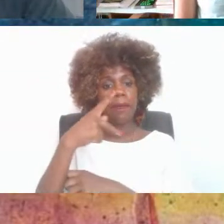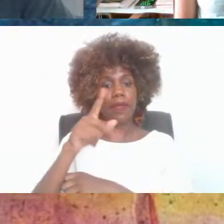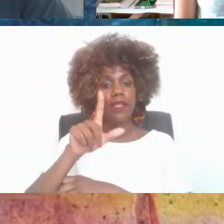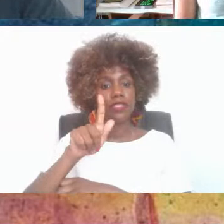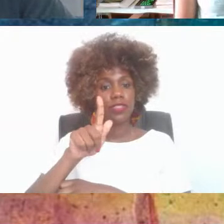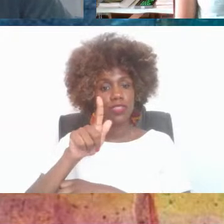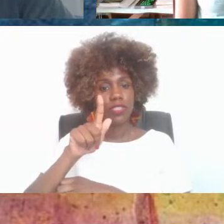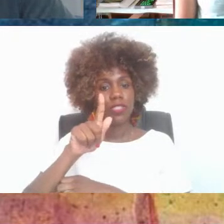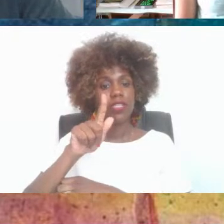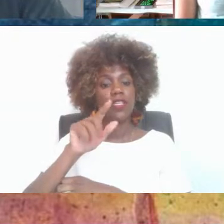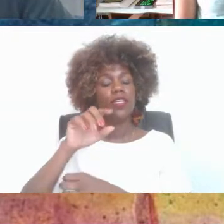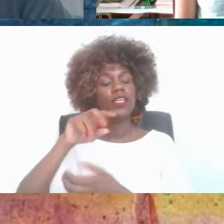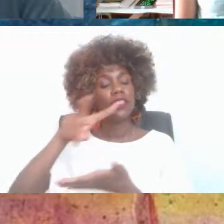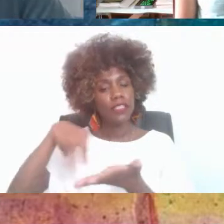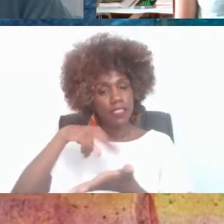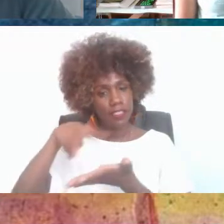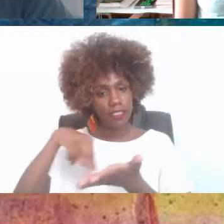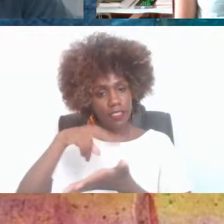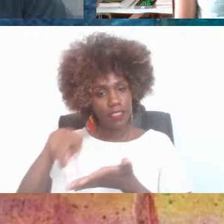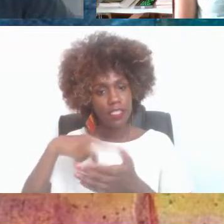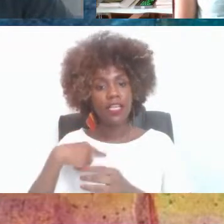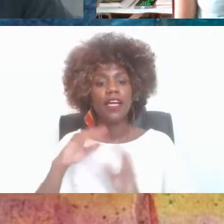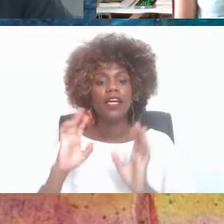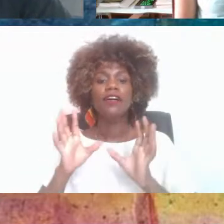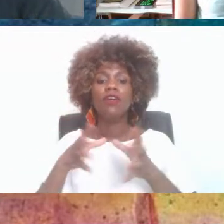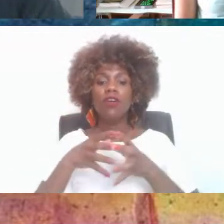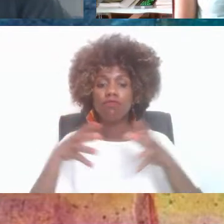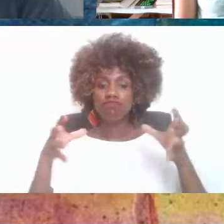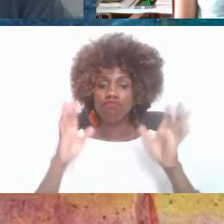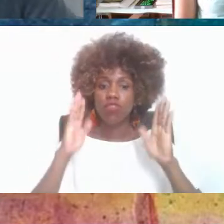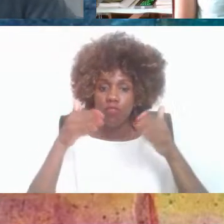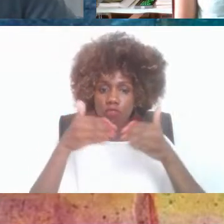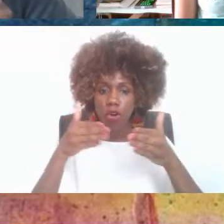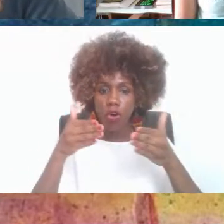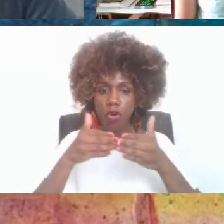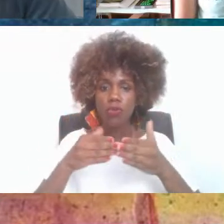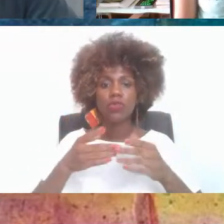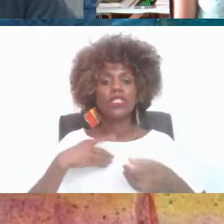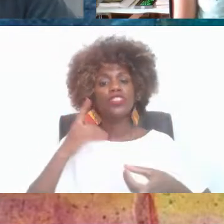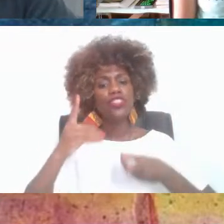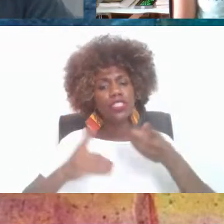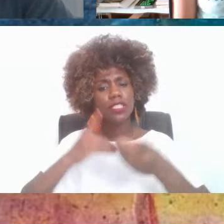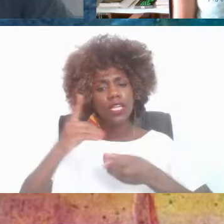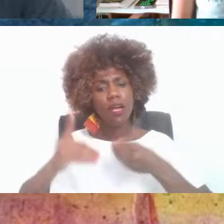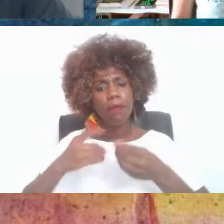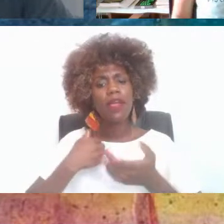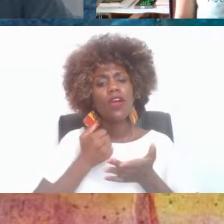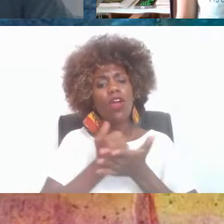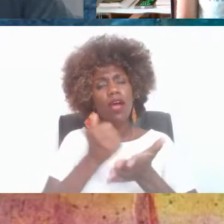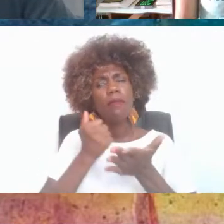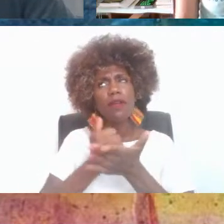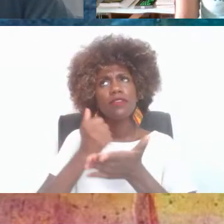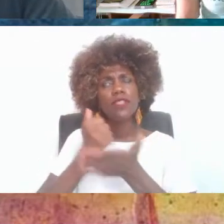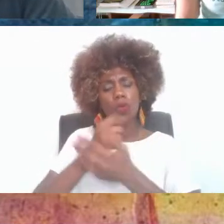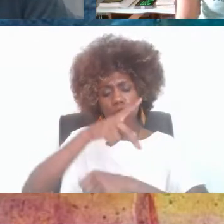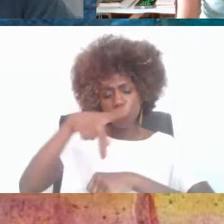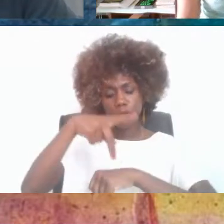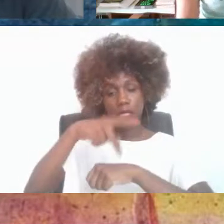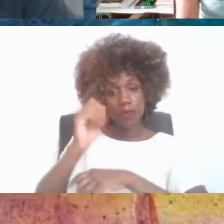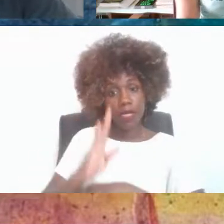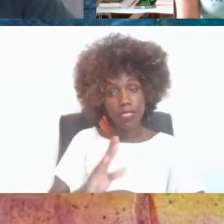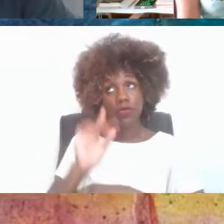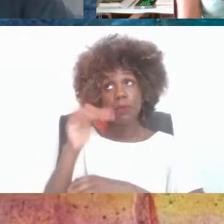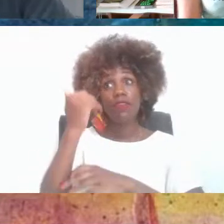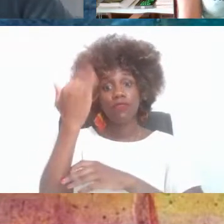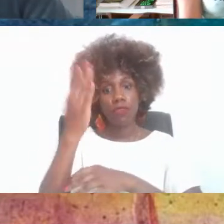fórum, dinâmicas em colaboração nacional e internacional. Gostaria de saudar, sobretudo, todos os